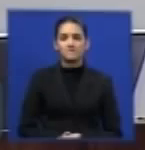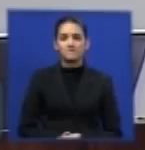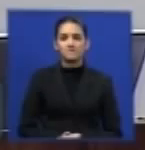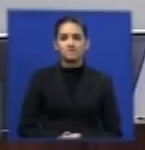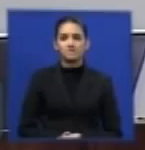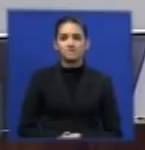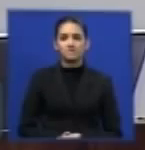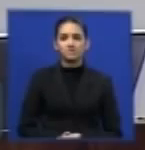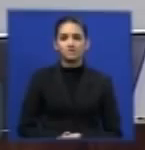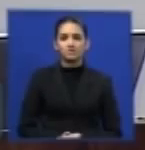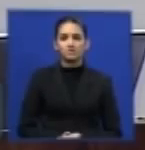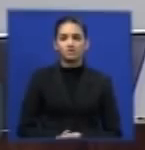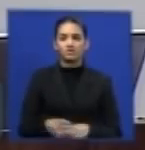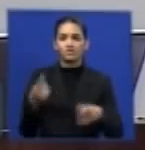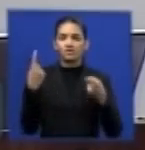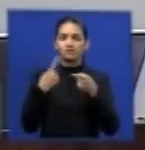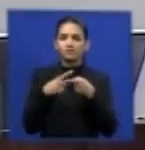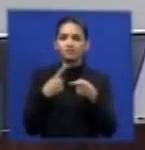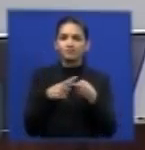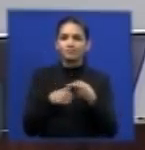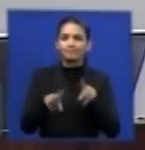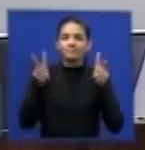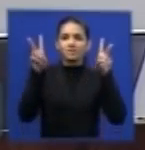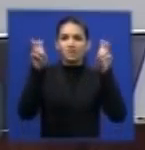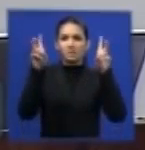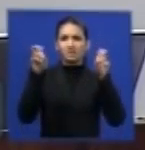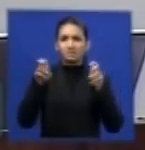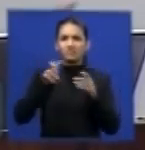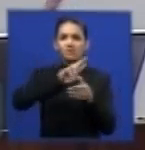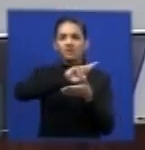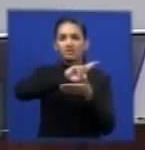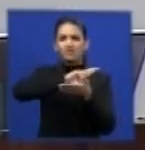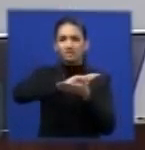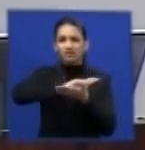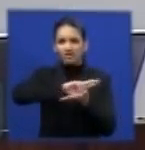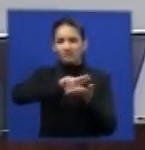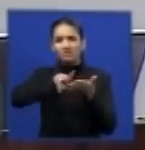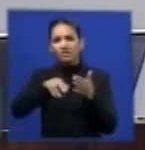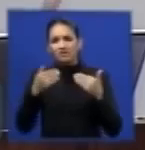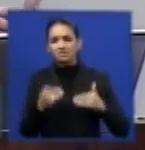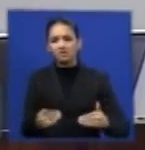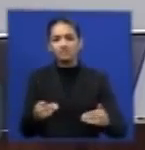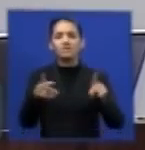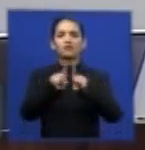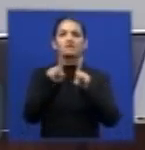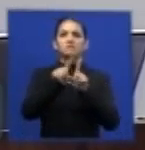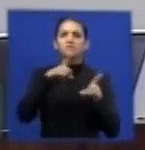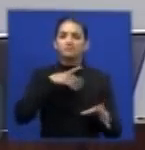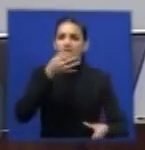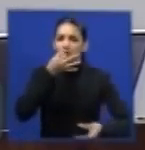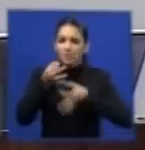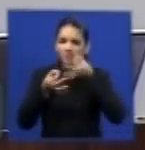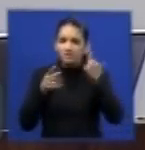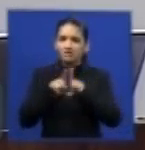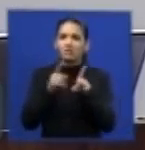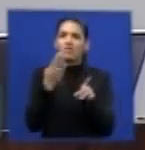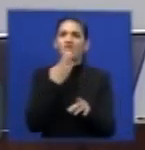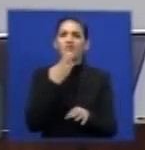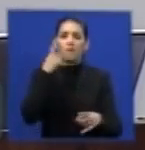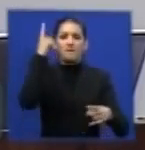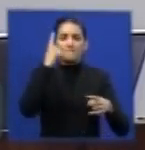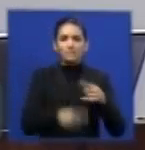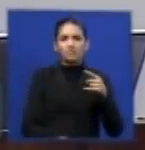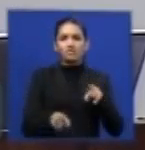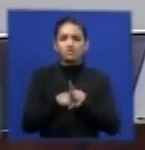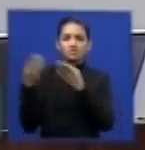que é uma matéria que diversos ministérios tem se posicionado favorável à proibição da